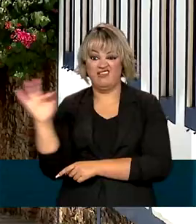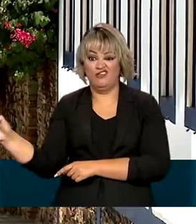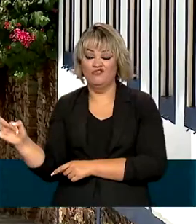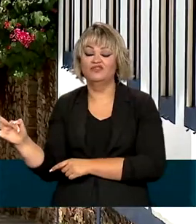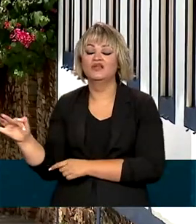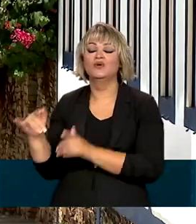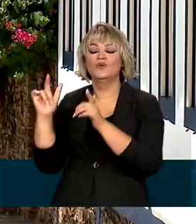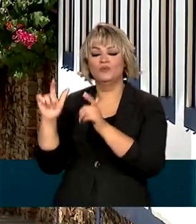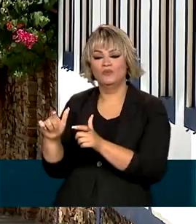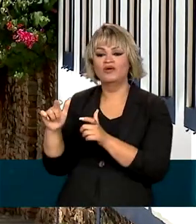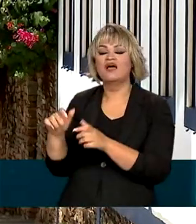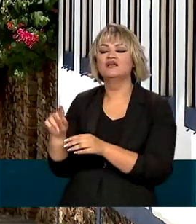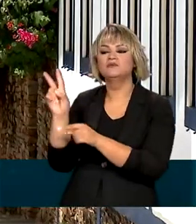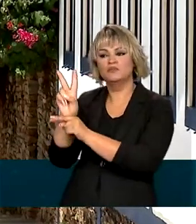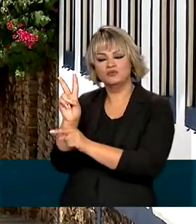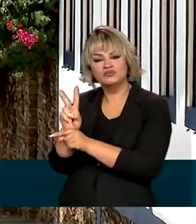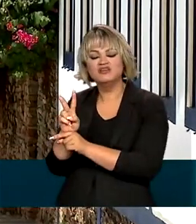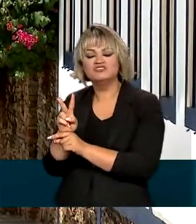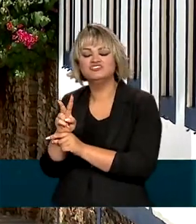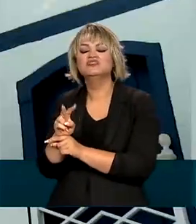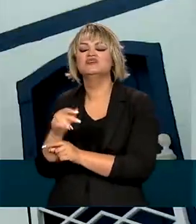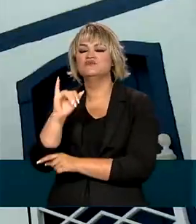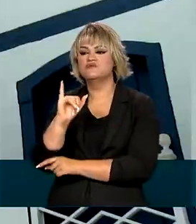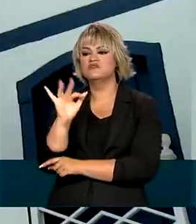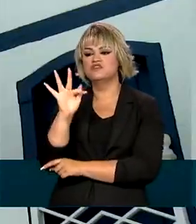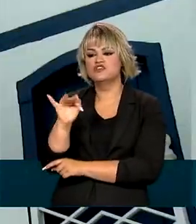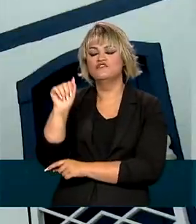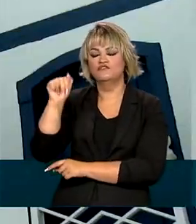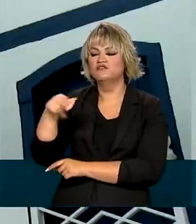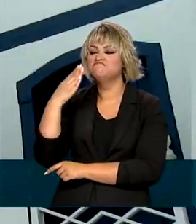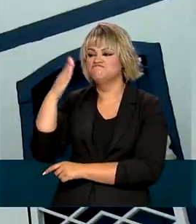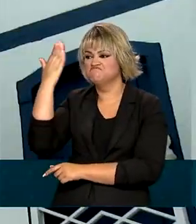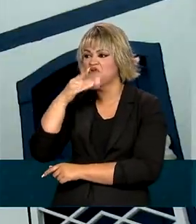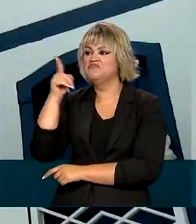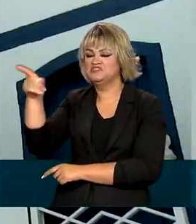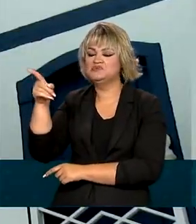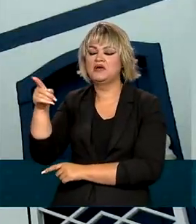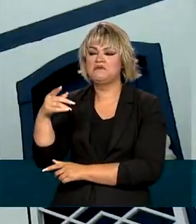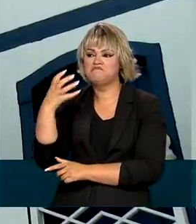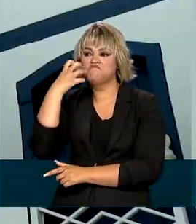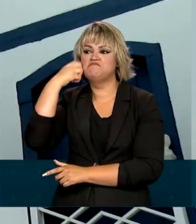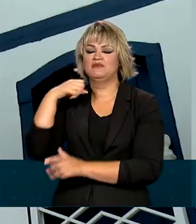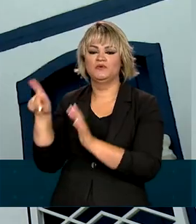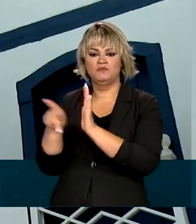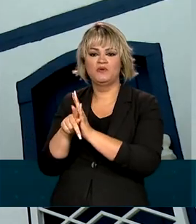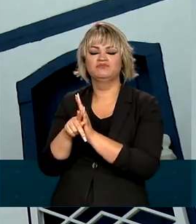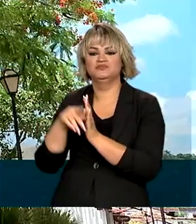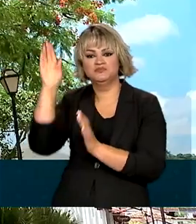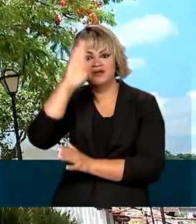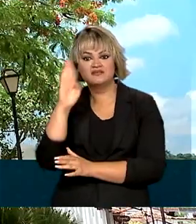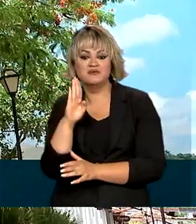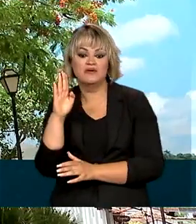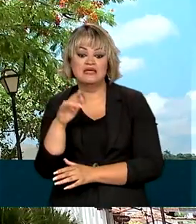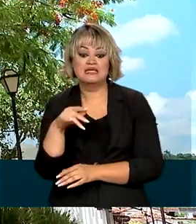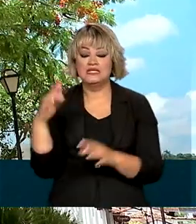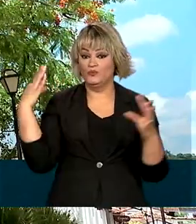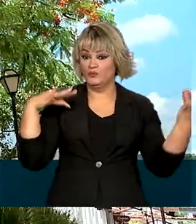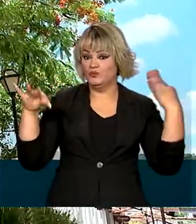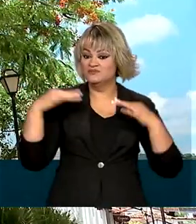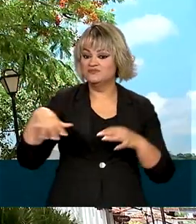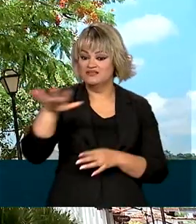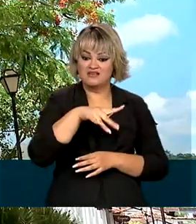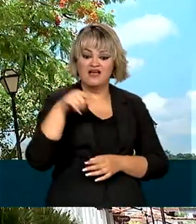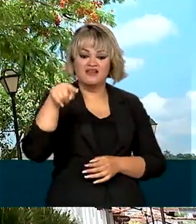são protegidos e reconhecidos pelo IFAM como patrimônio cultural brasileiro. E o turismo nestas cidades históricas